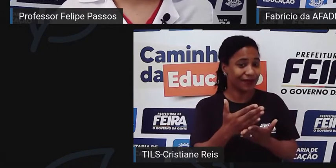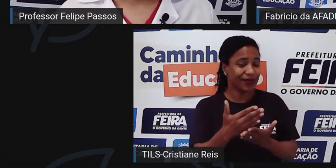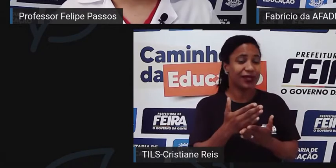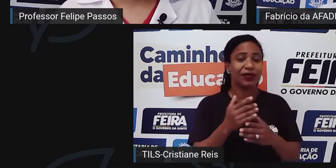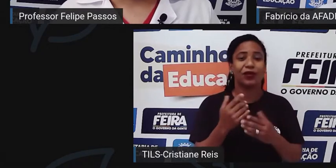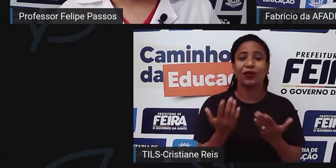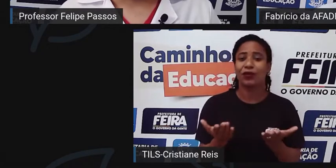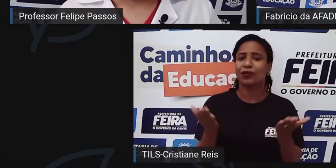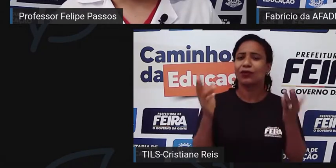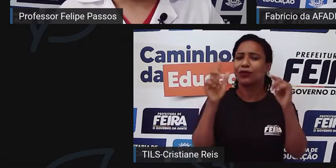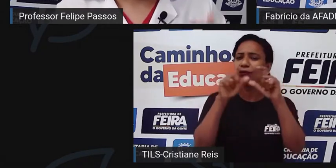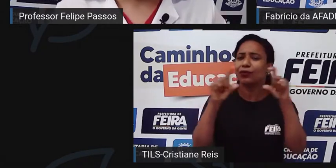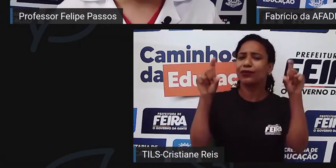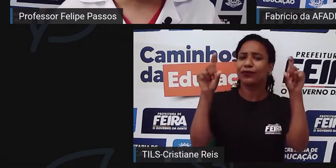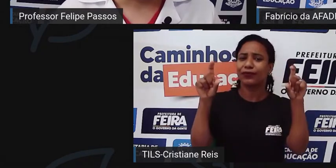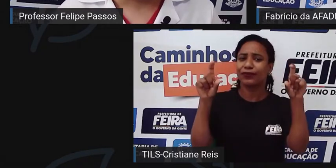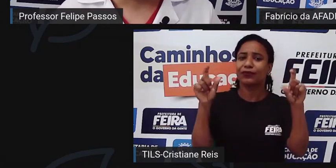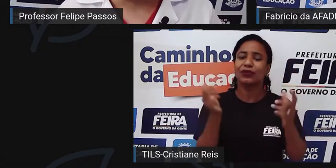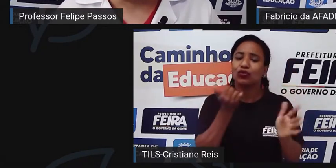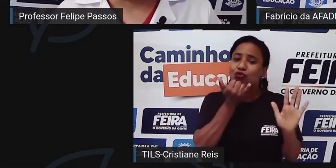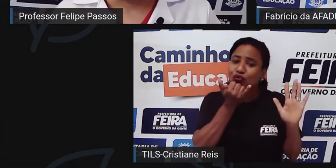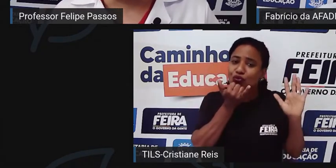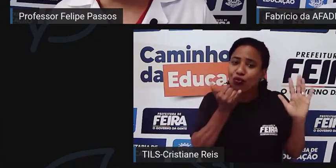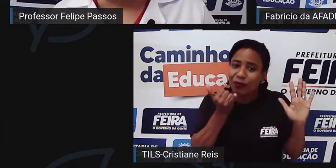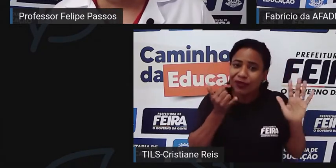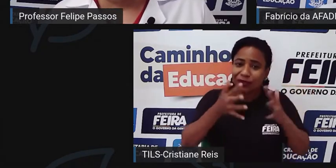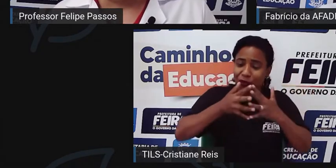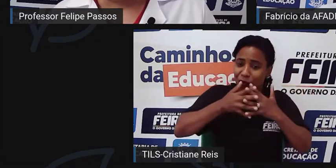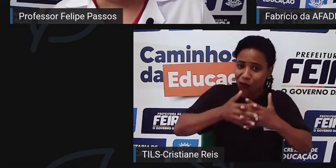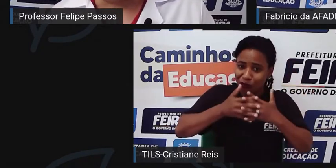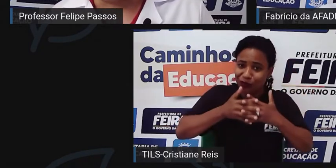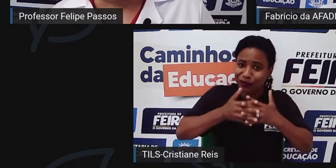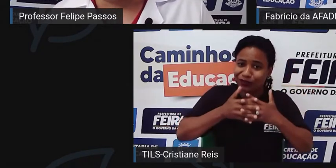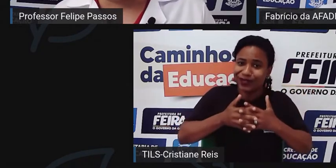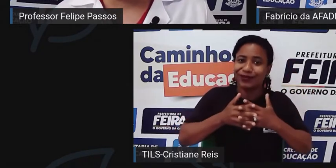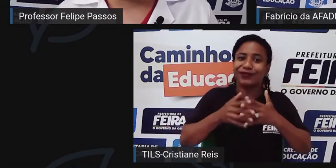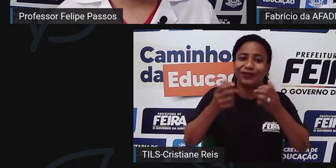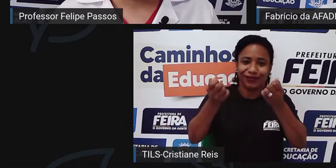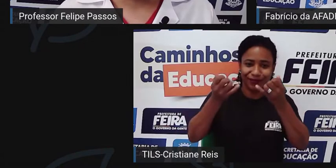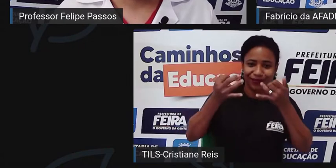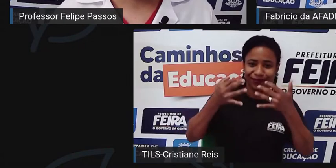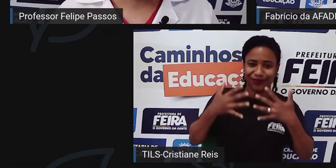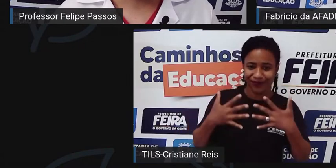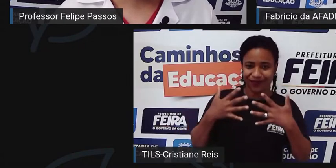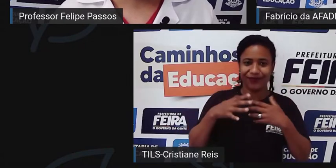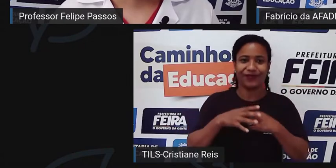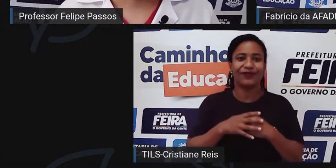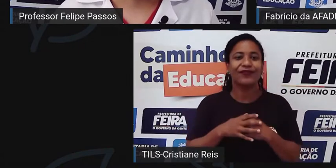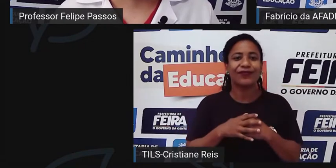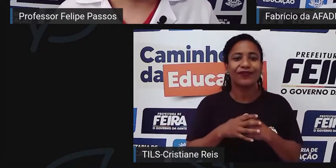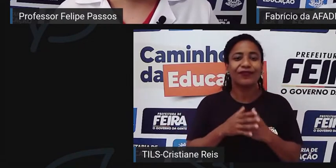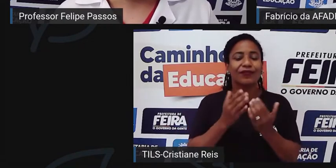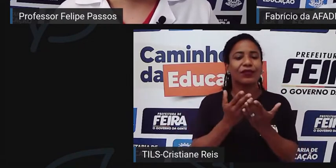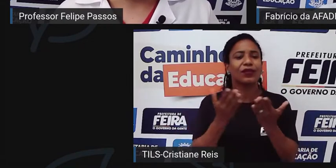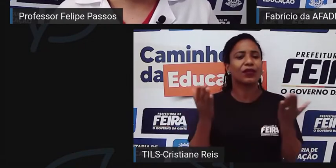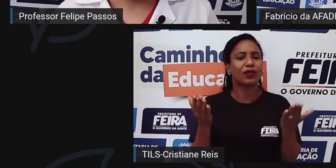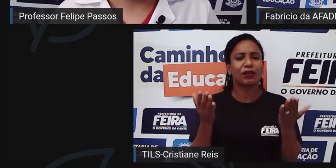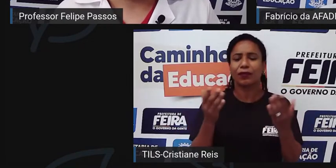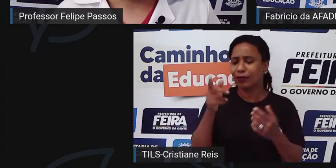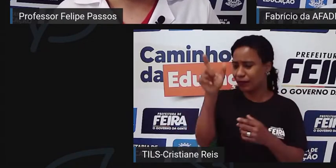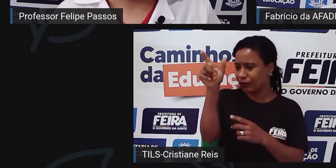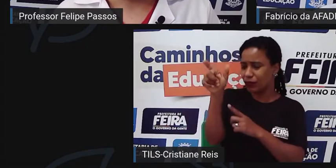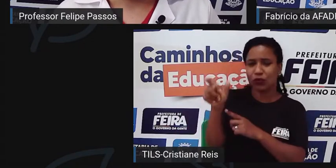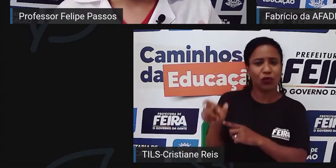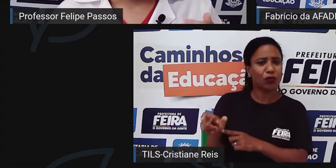esse nosso tema. E me perdoe se eu cometei algum equívoco. Como é que a gente se refere à condição da